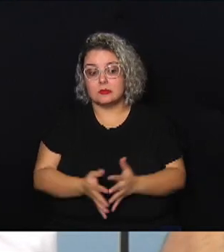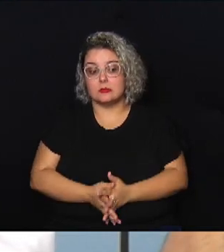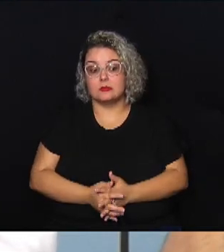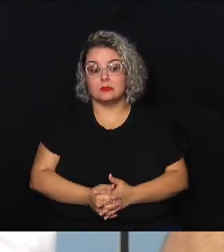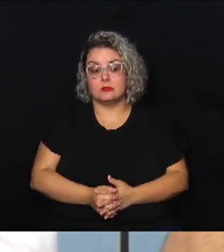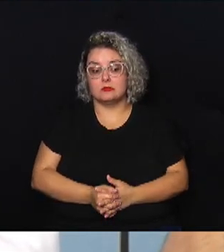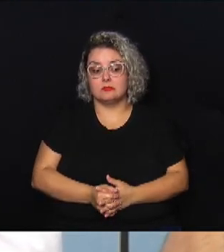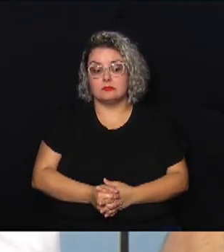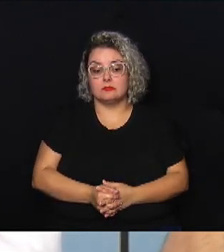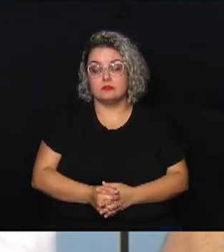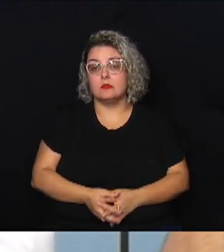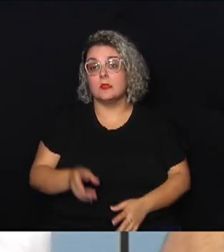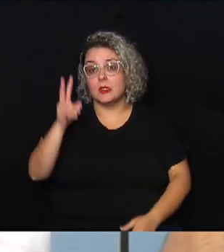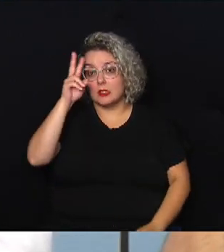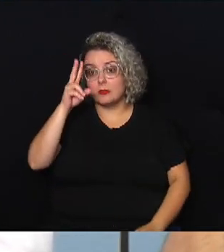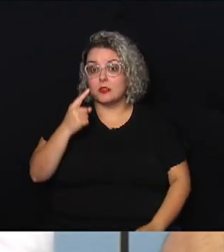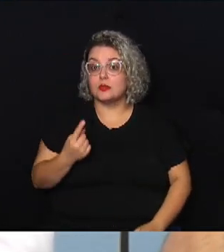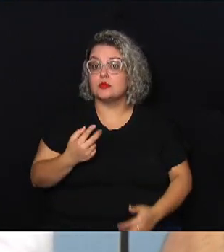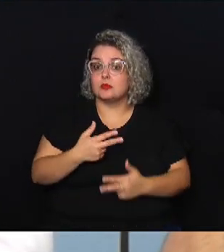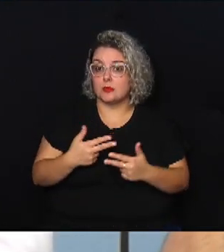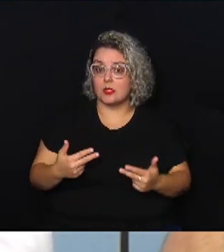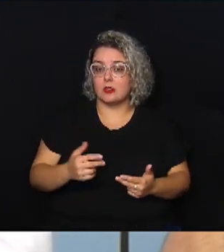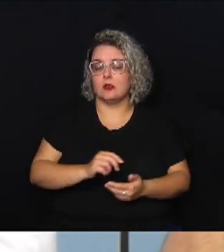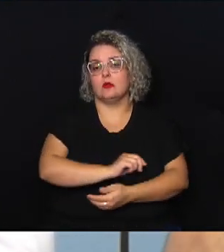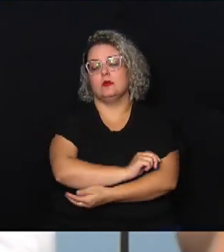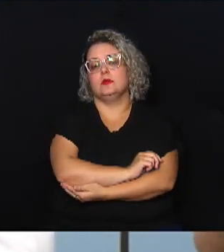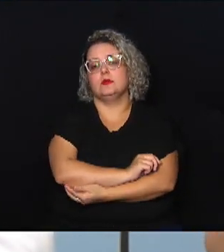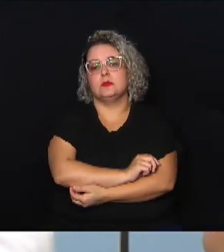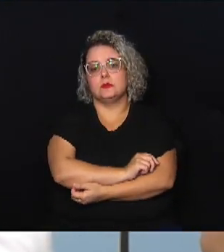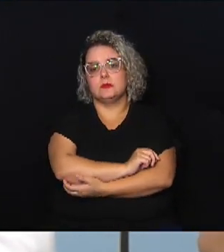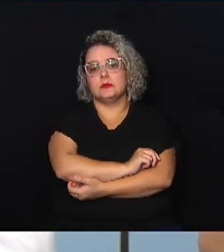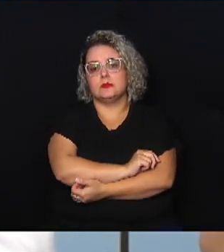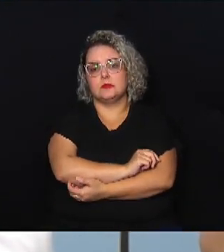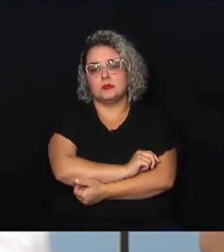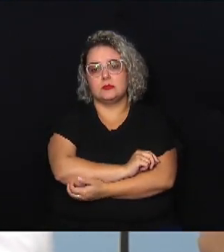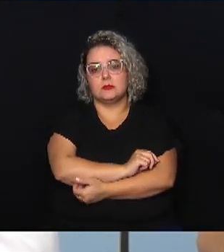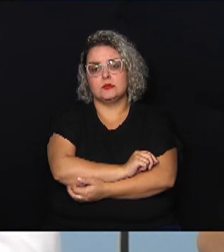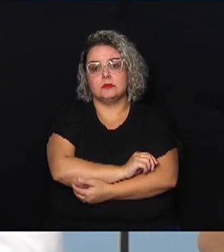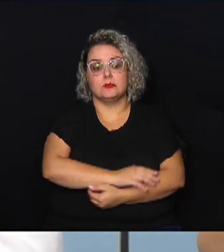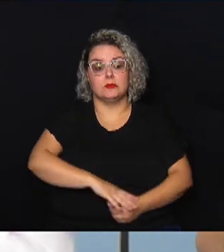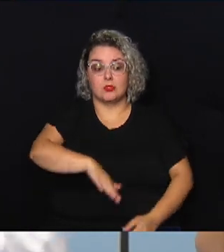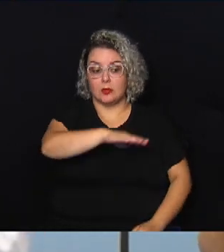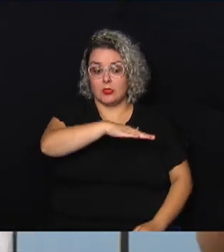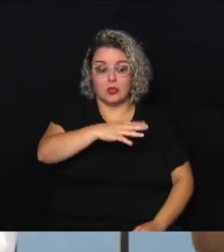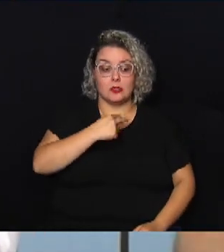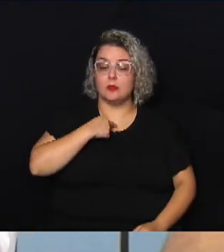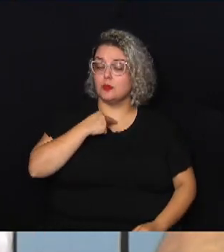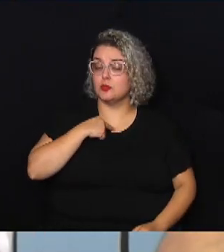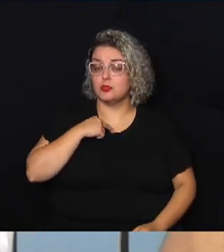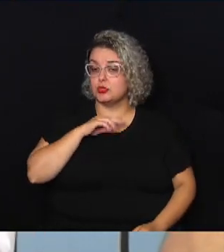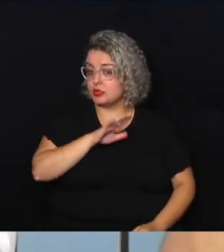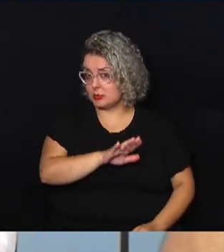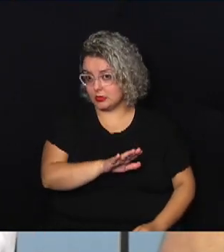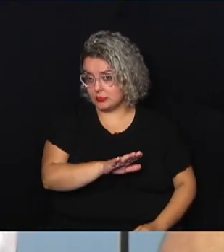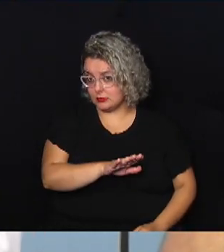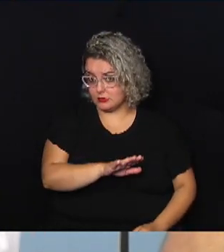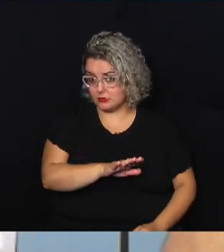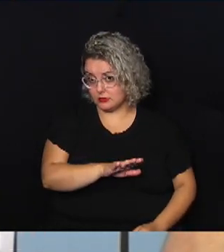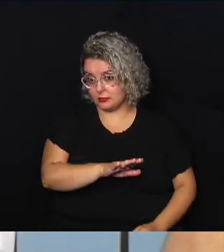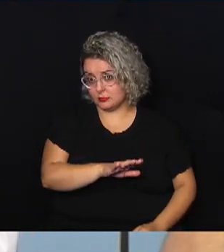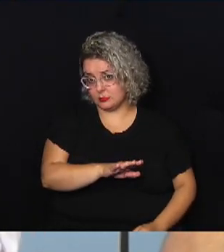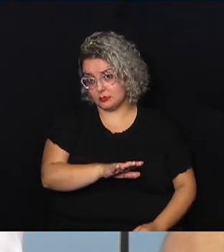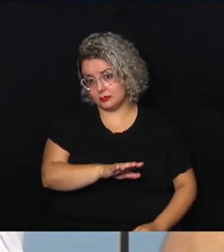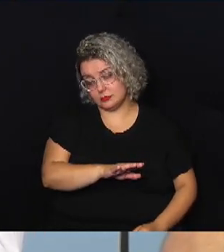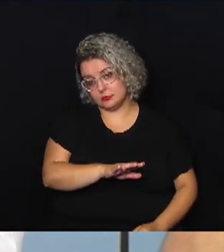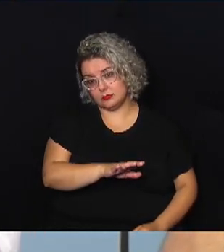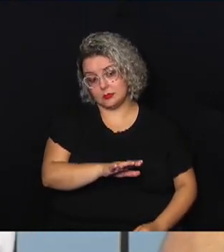lembrando de uma questão muito importante são áreas que a princípio as pessoas não deveriam estar áreas que muitas vezes são